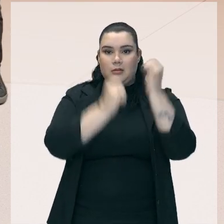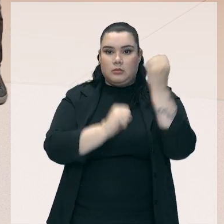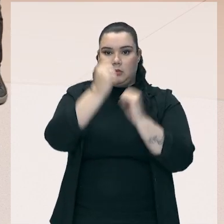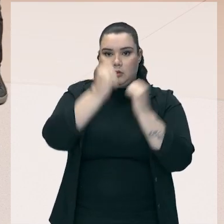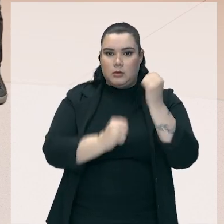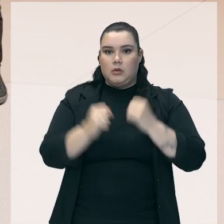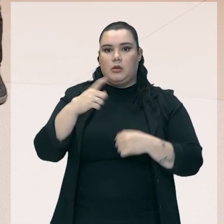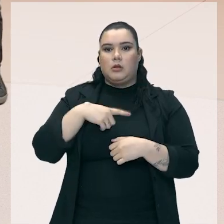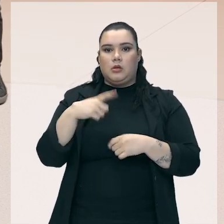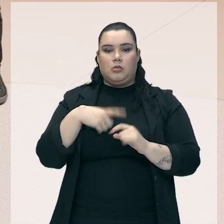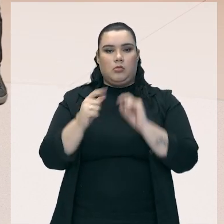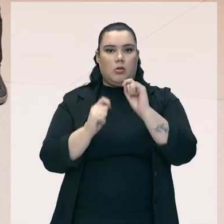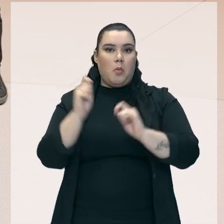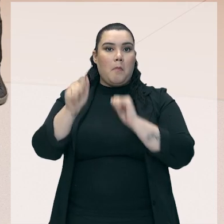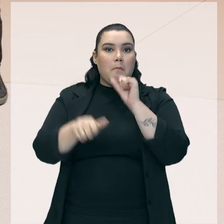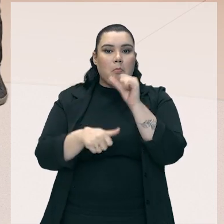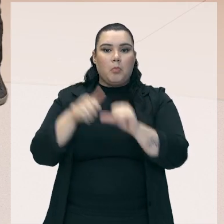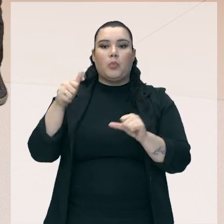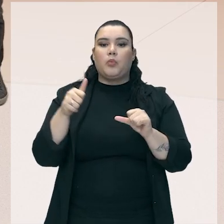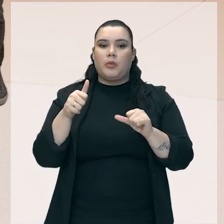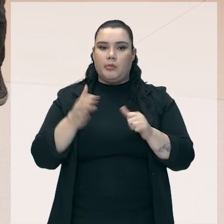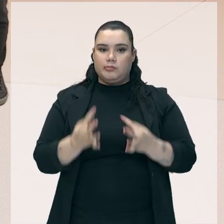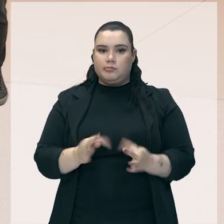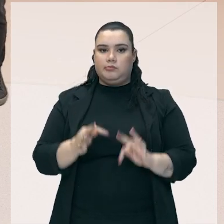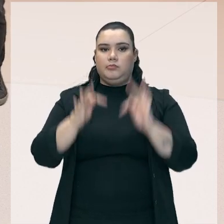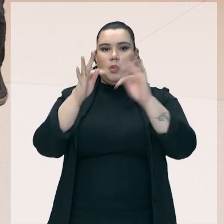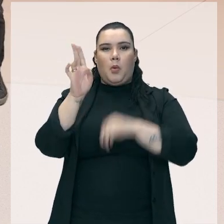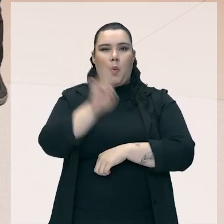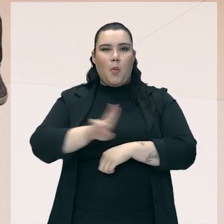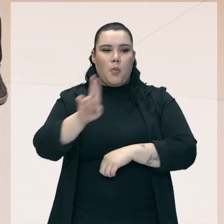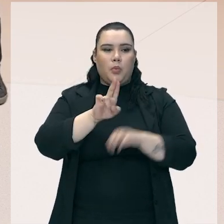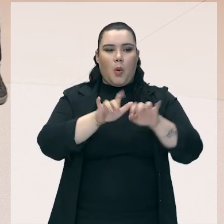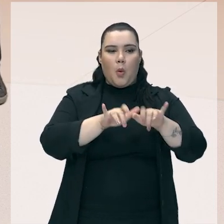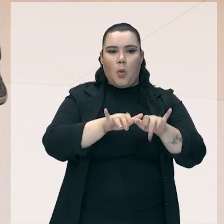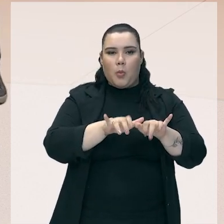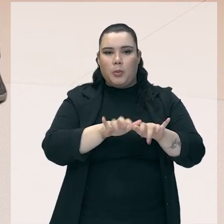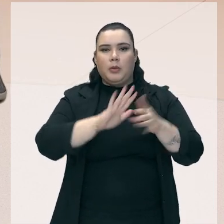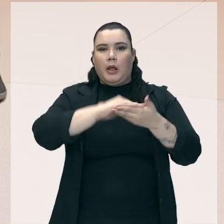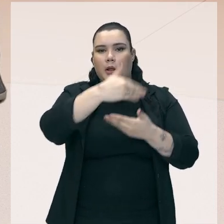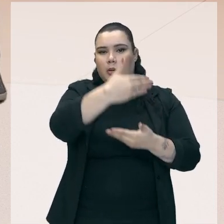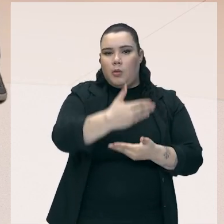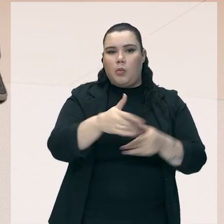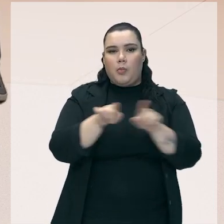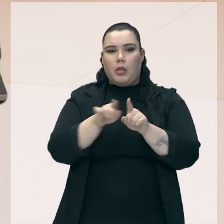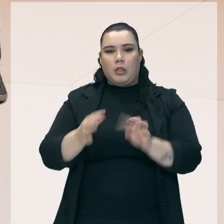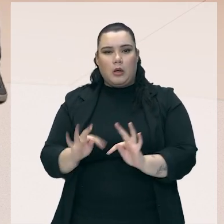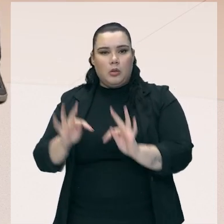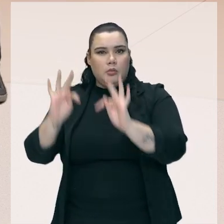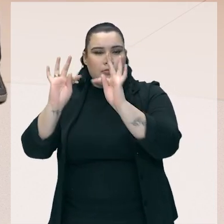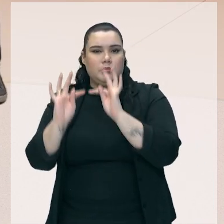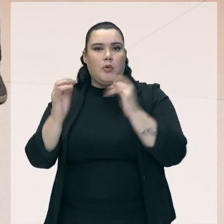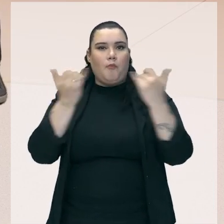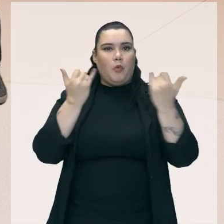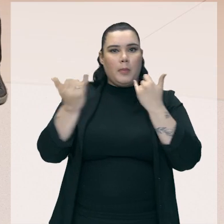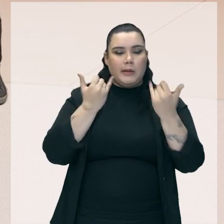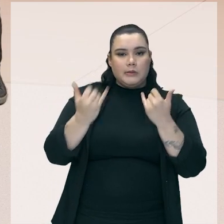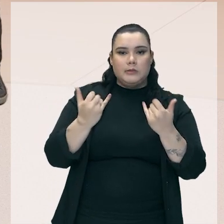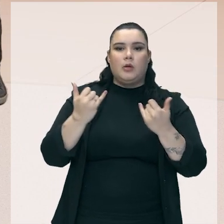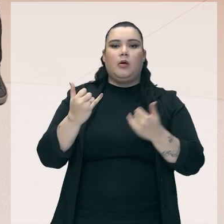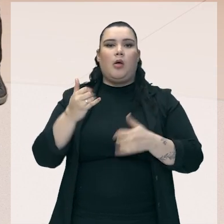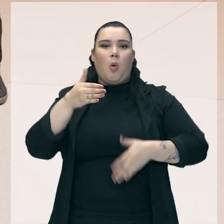vez mais o quê? Automatizada, utilizando computadores, utilizando objetos eletrônicos, tecnologias de informação,